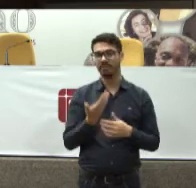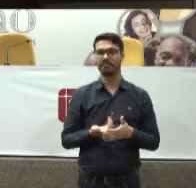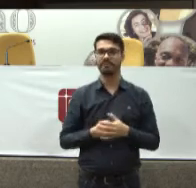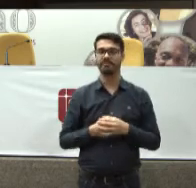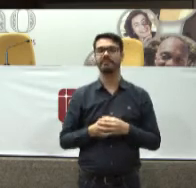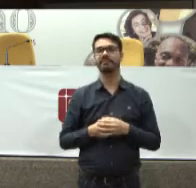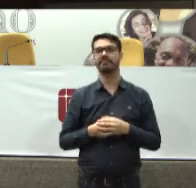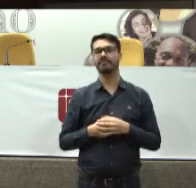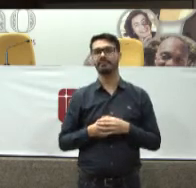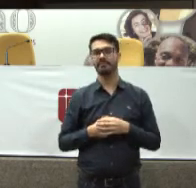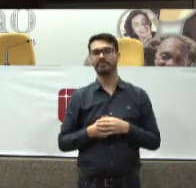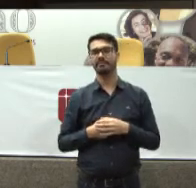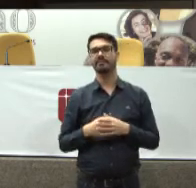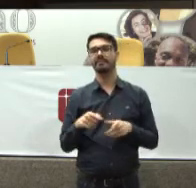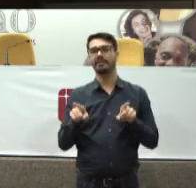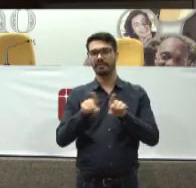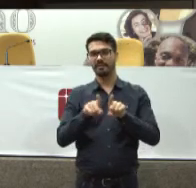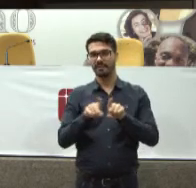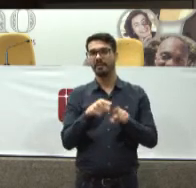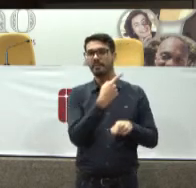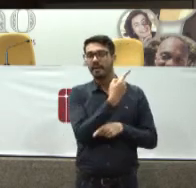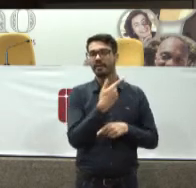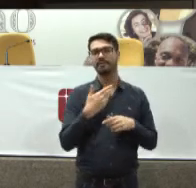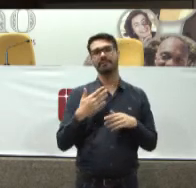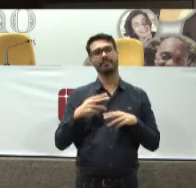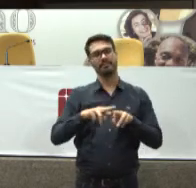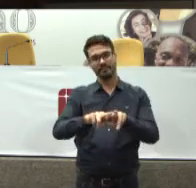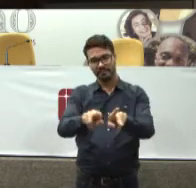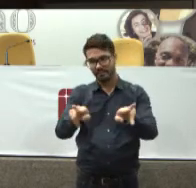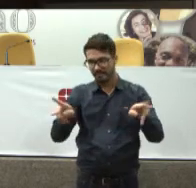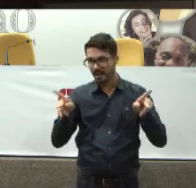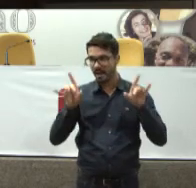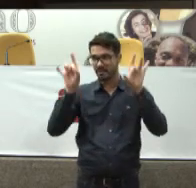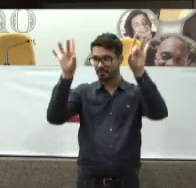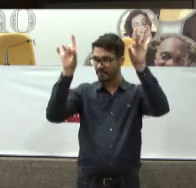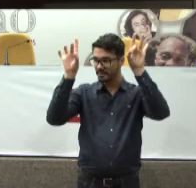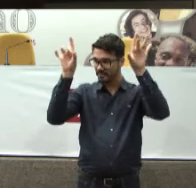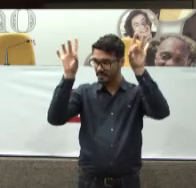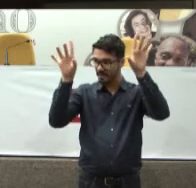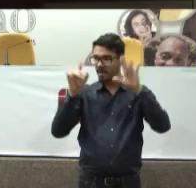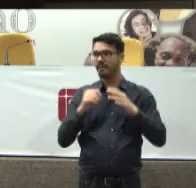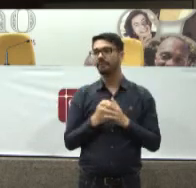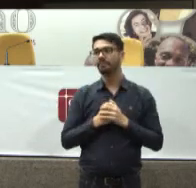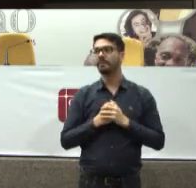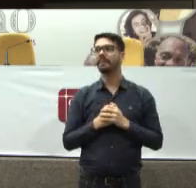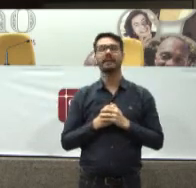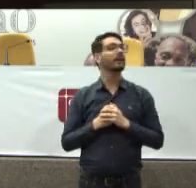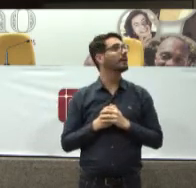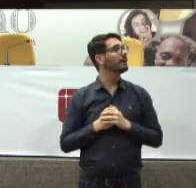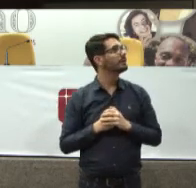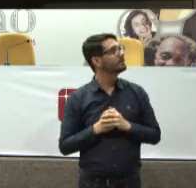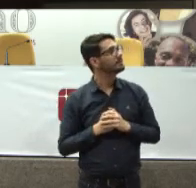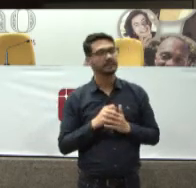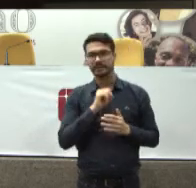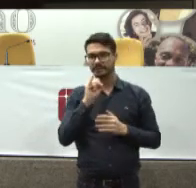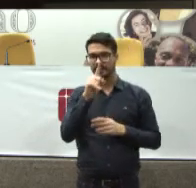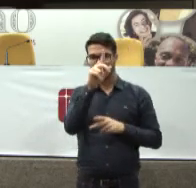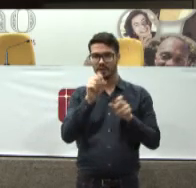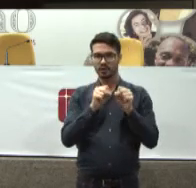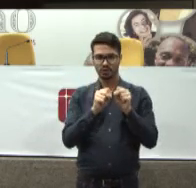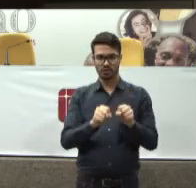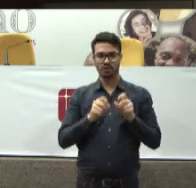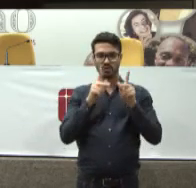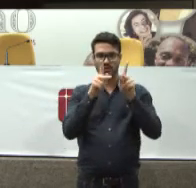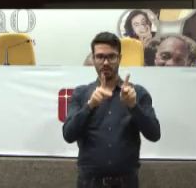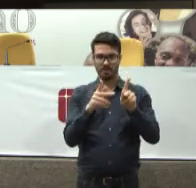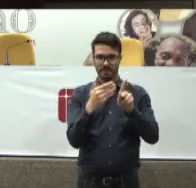E também Várias promoções De plano de saúde Especiais Se os senhores Se forem Ali No shopping Conjunto Nacional